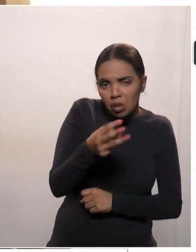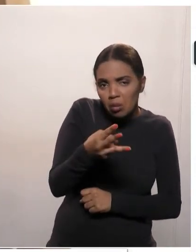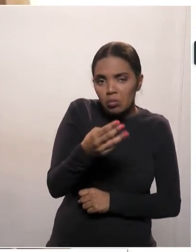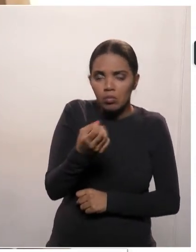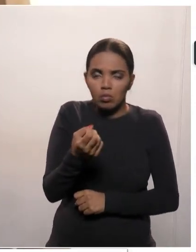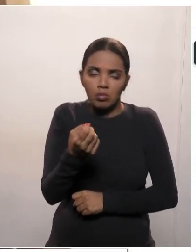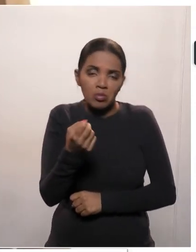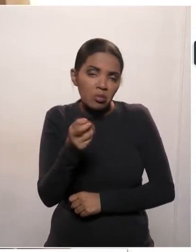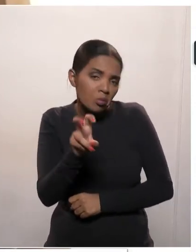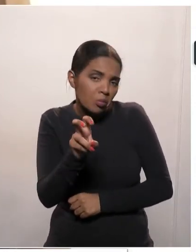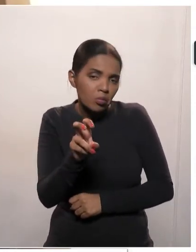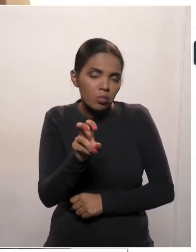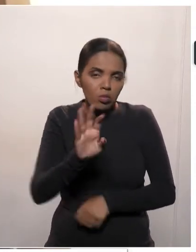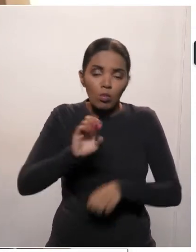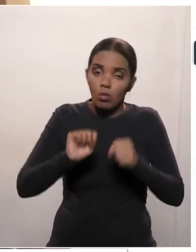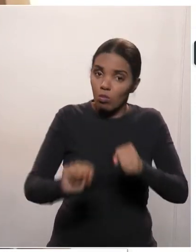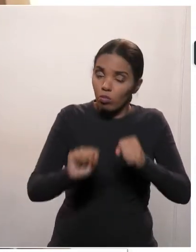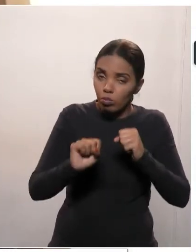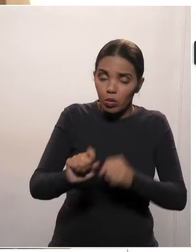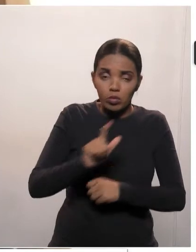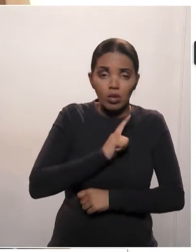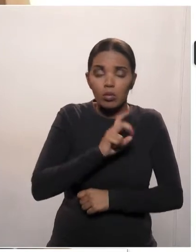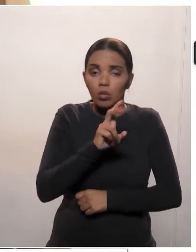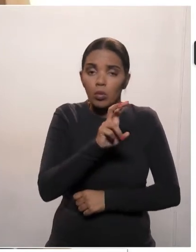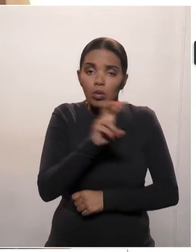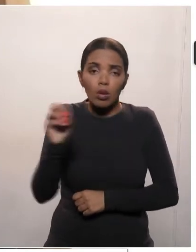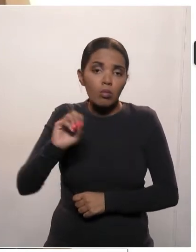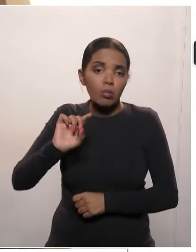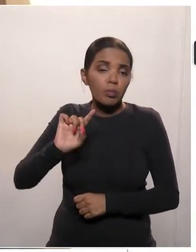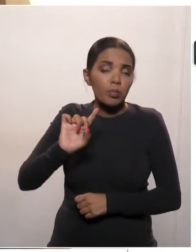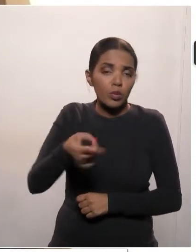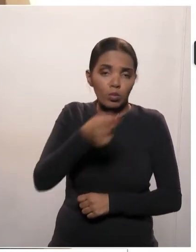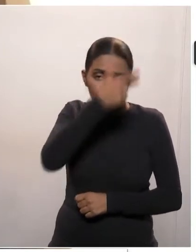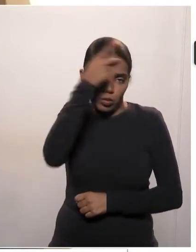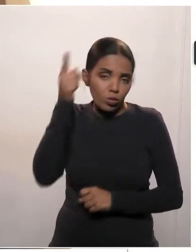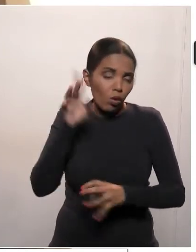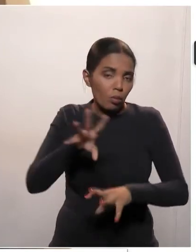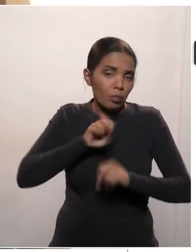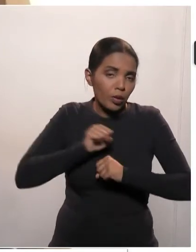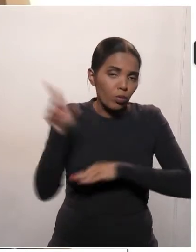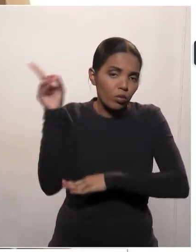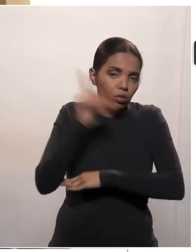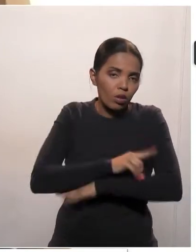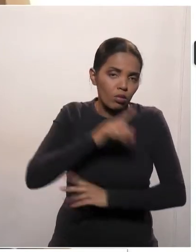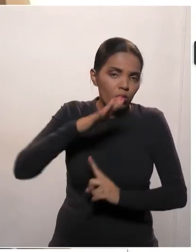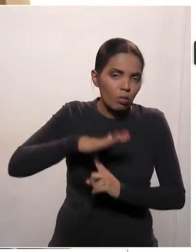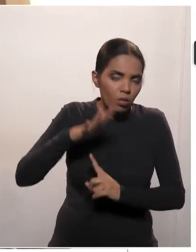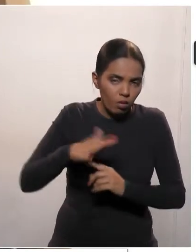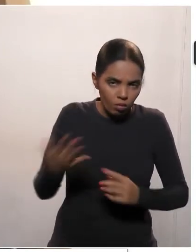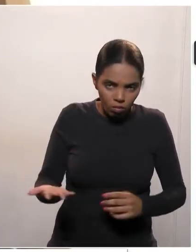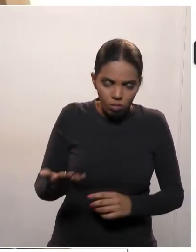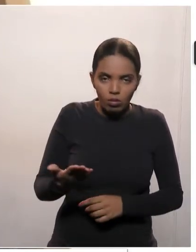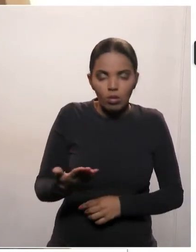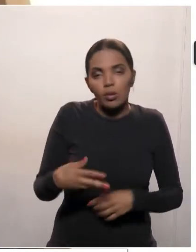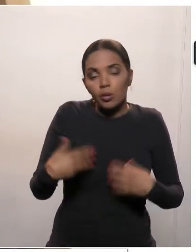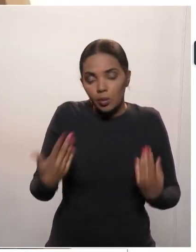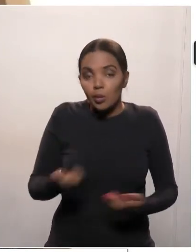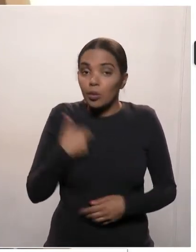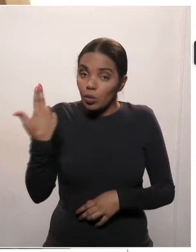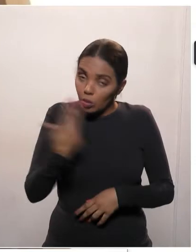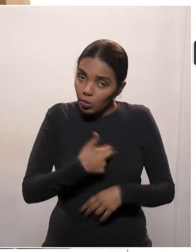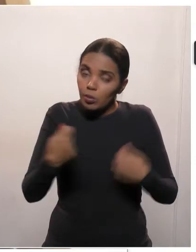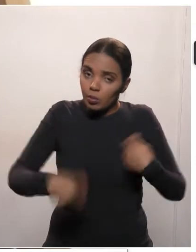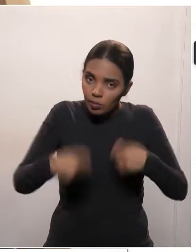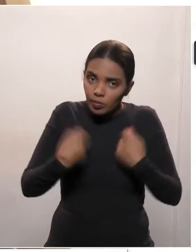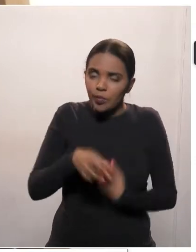tenhamos em torno de meio milhão de pessoas com dengue no Paraná. Então, primeiro, a gente precisa de uma resposta efetiva também para esse problema.